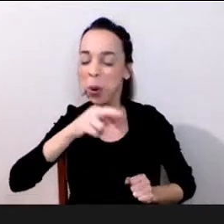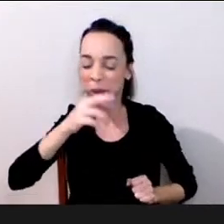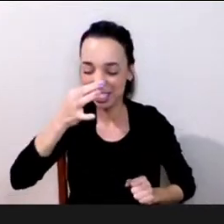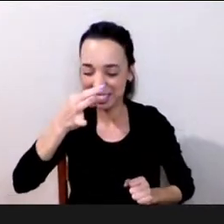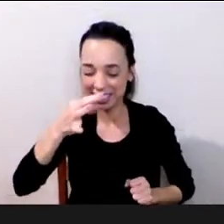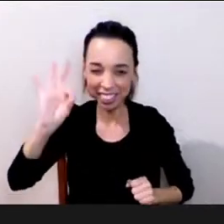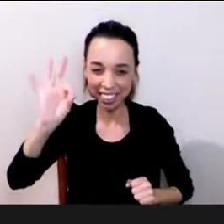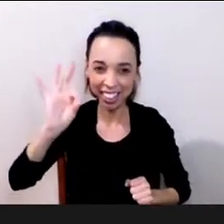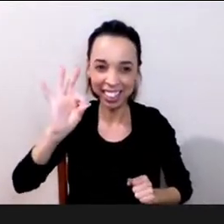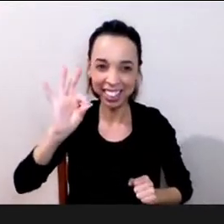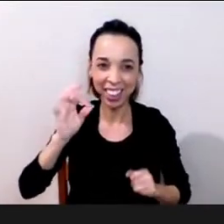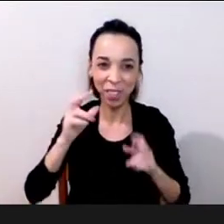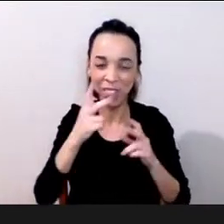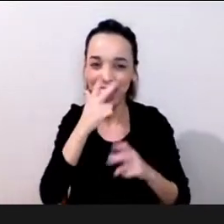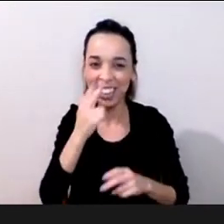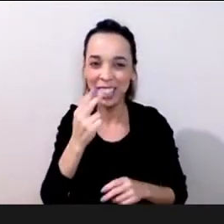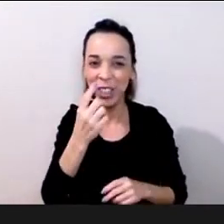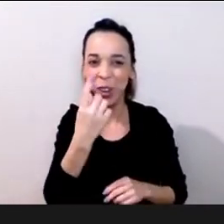aqui professor